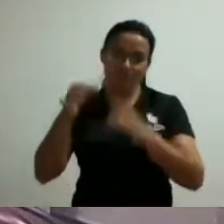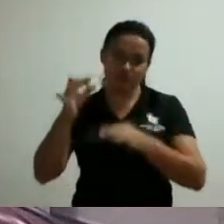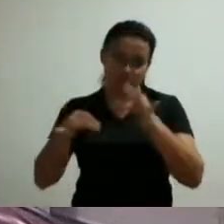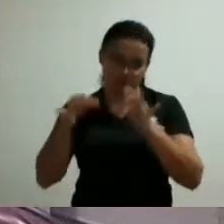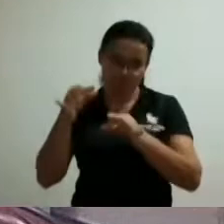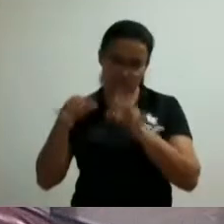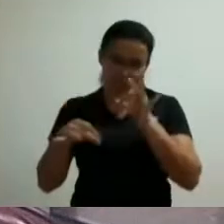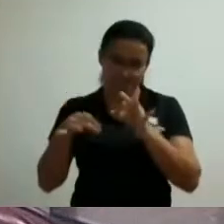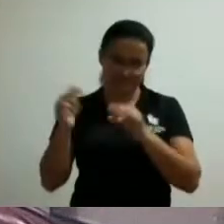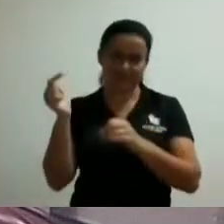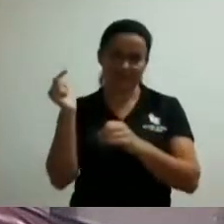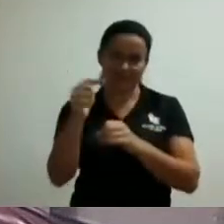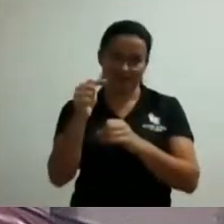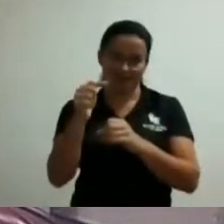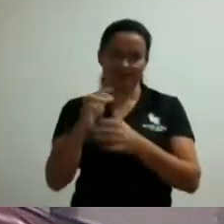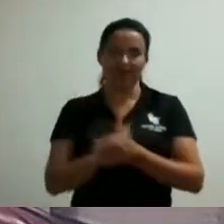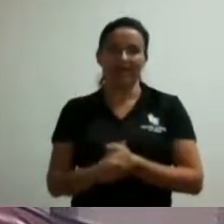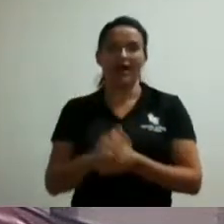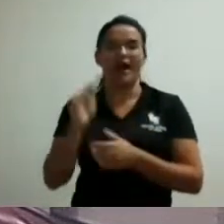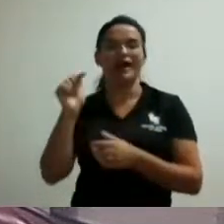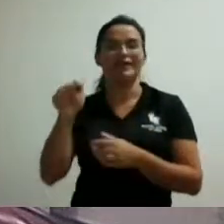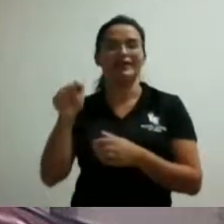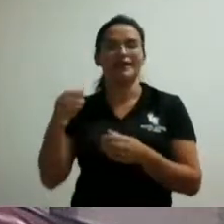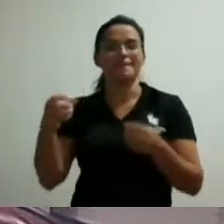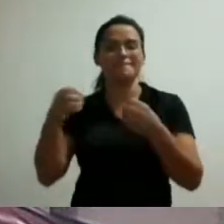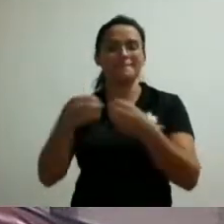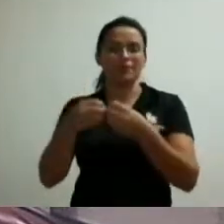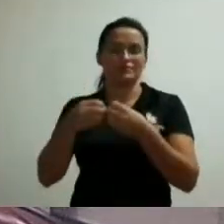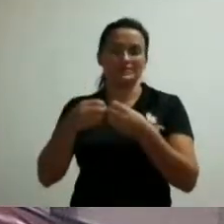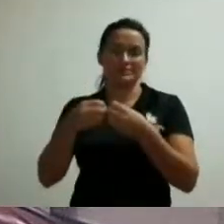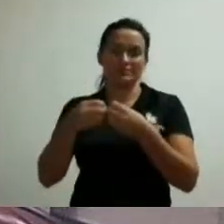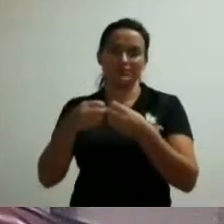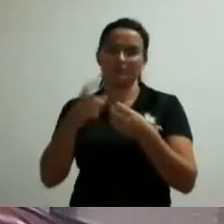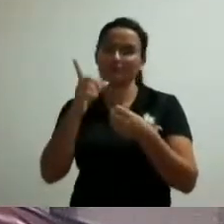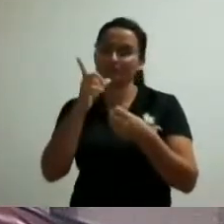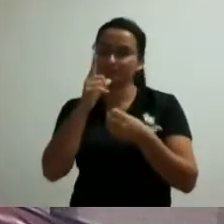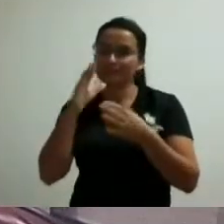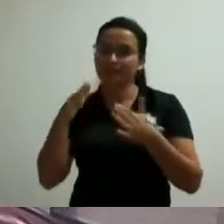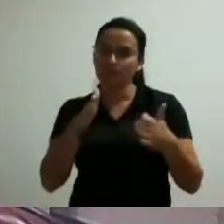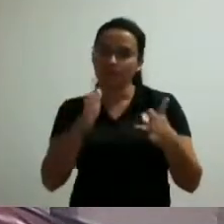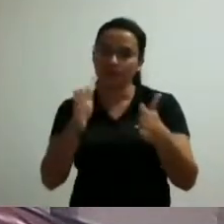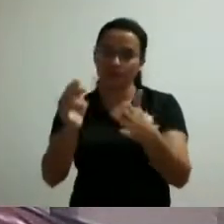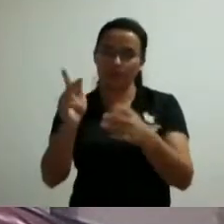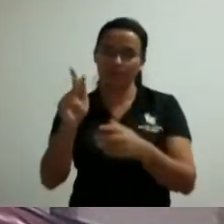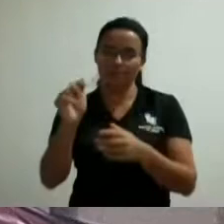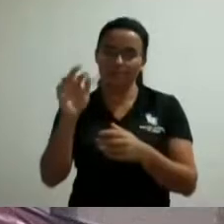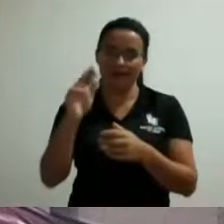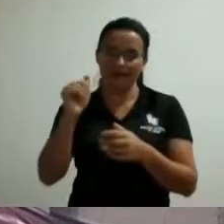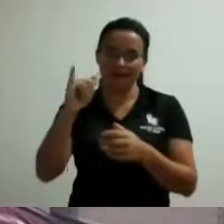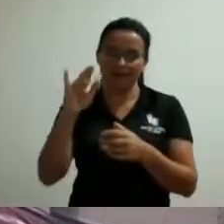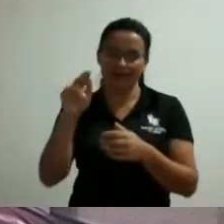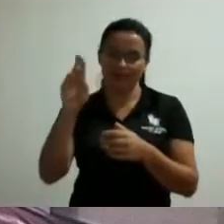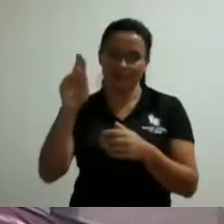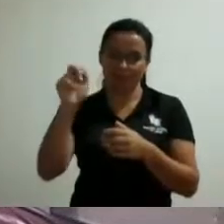espaço ali próximo ao rio Paraibone então deixar aqui o registro e os parabéns ao nosso doutor Paulo Cristão doutor Paulo